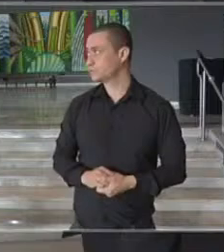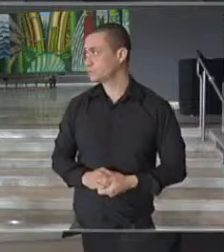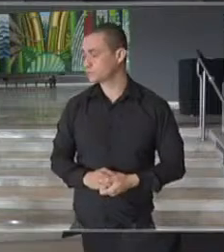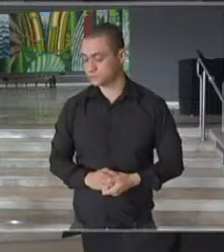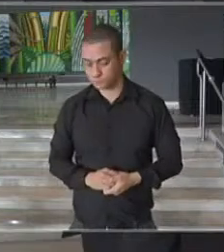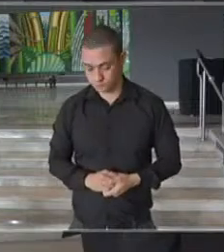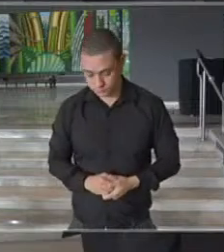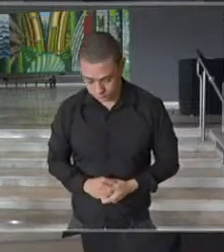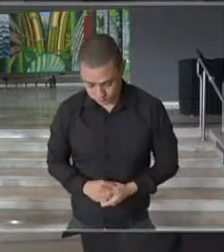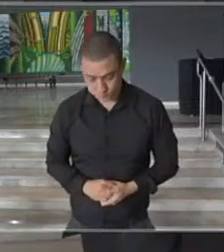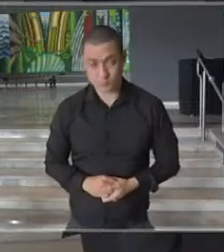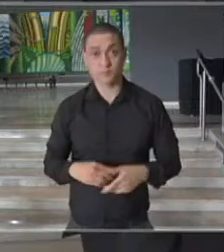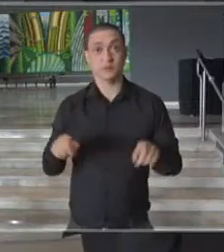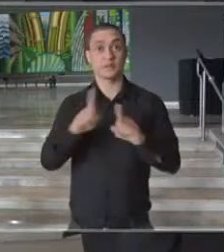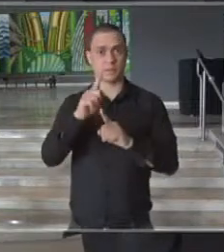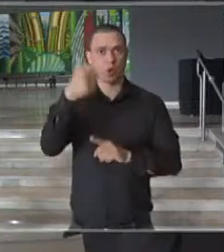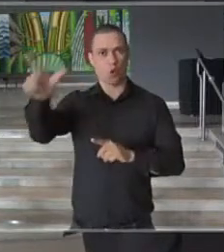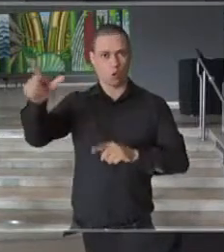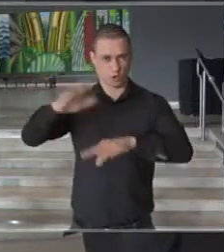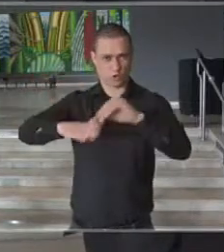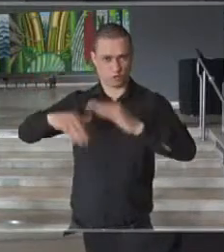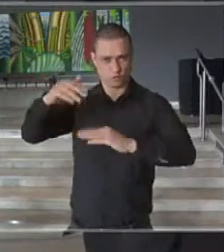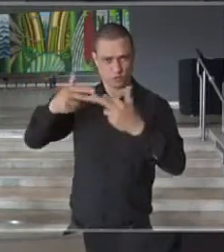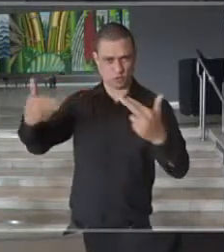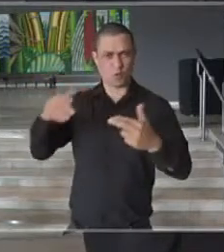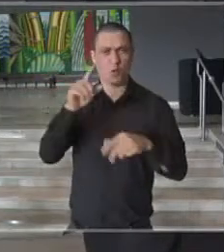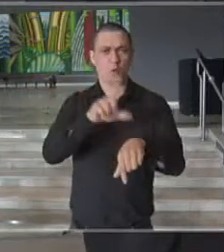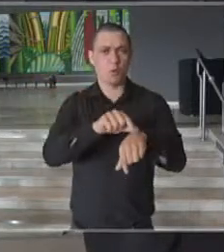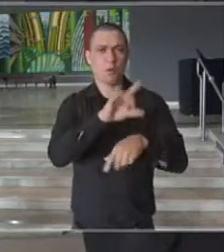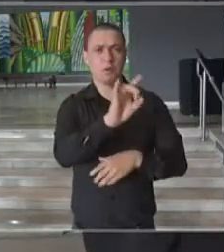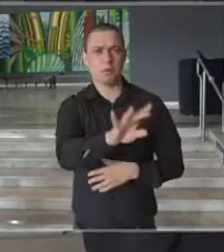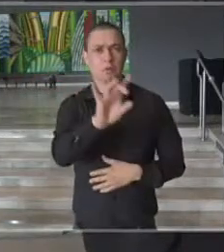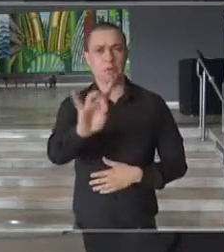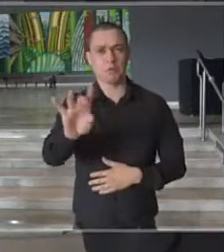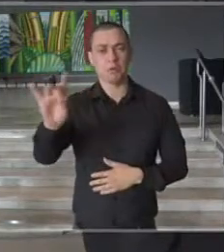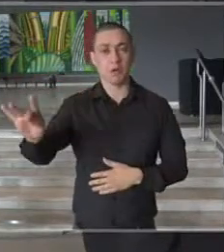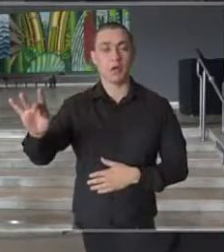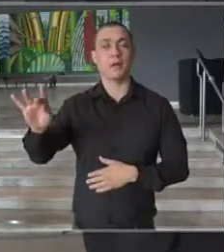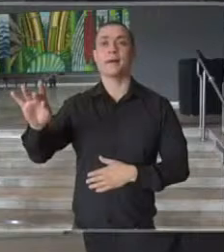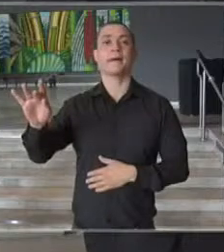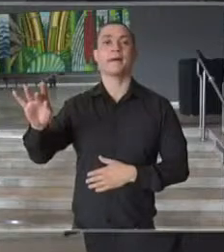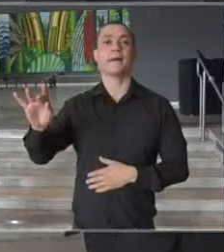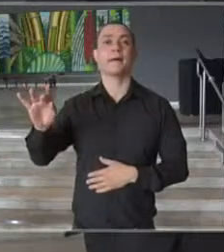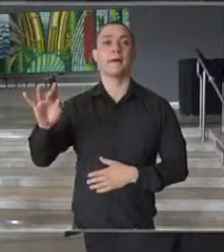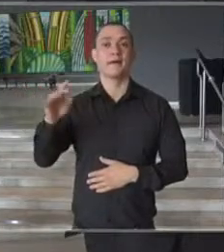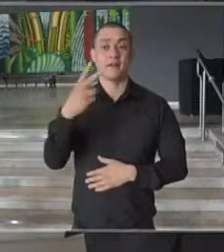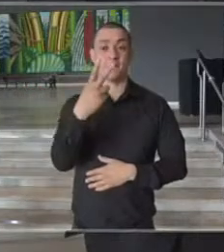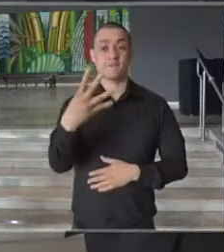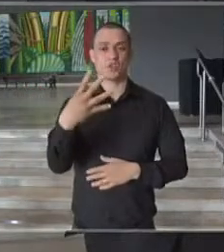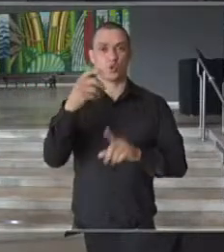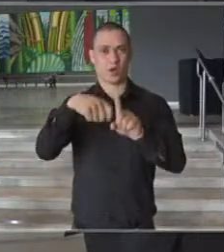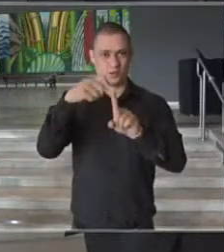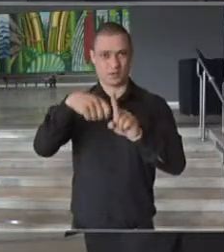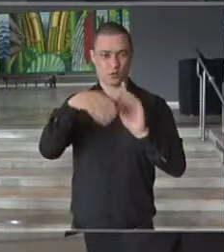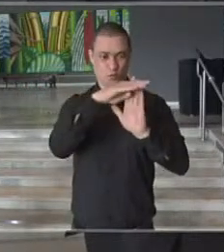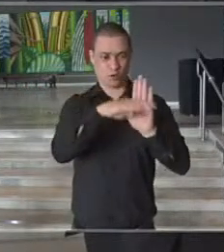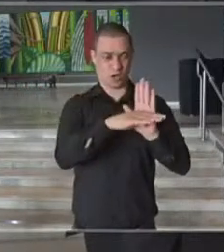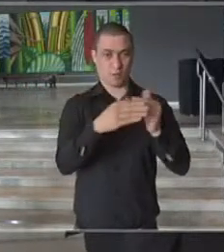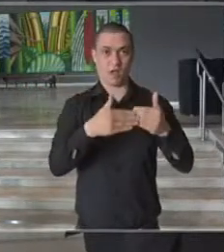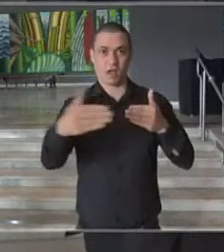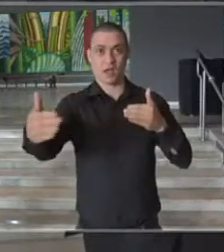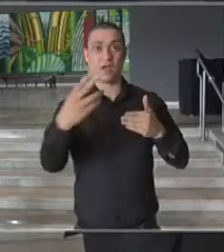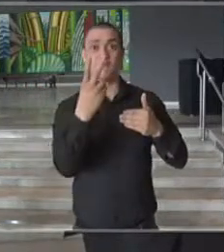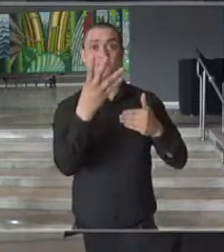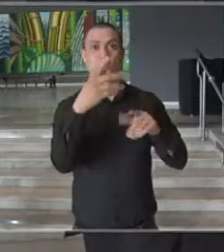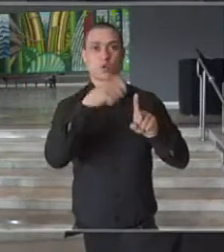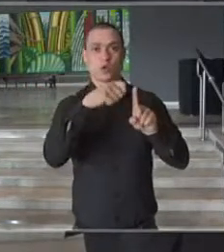Teremos algumas condicionalidades. A cada momento, durante os 24 meses que durará o programa,